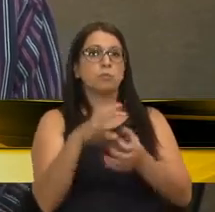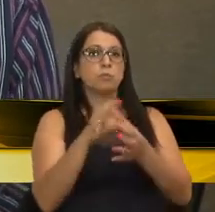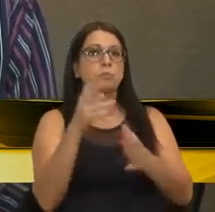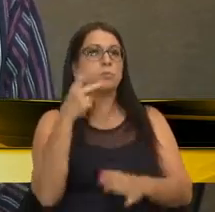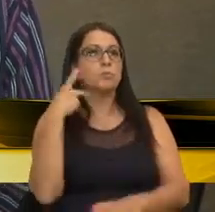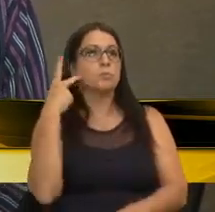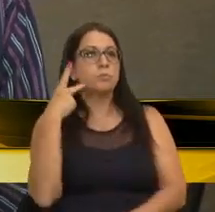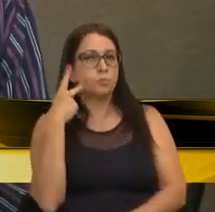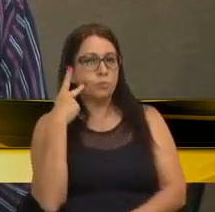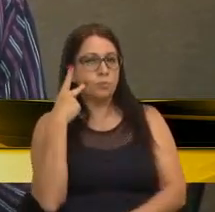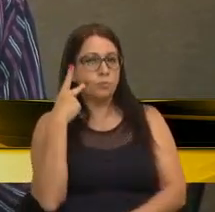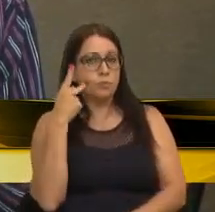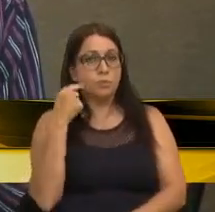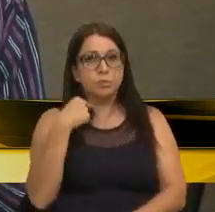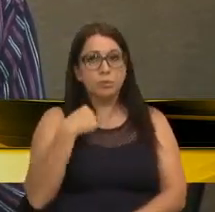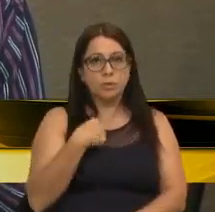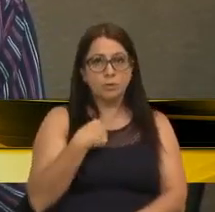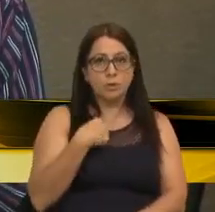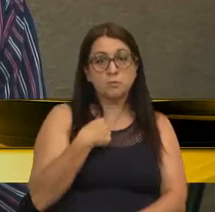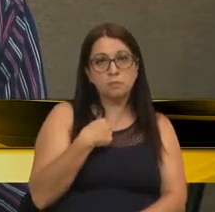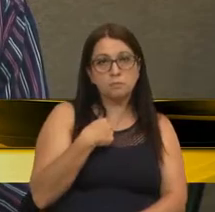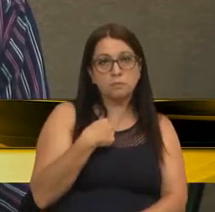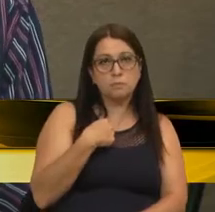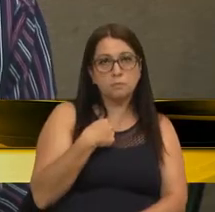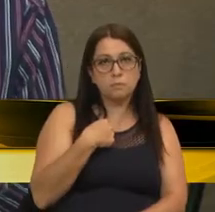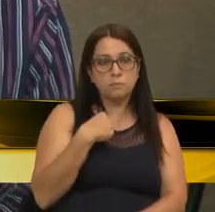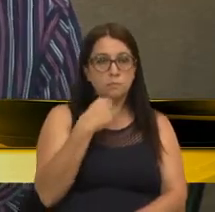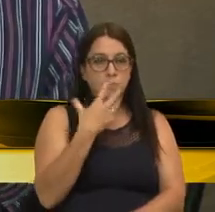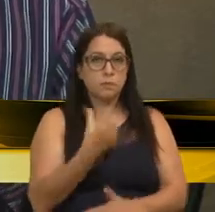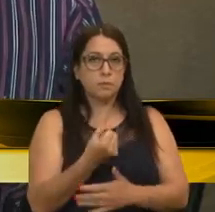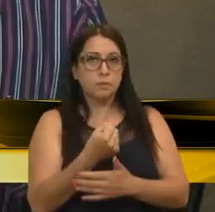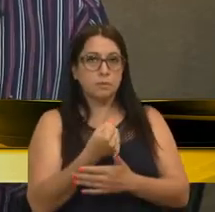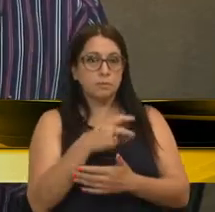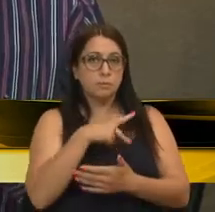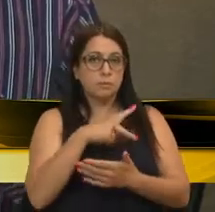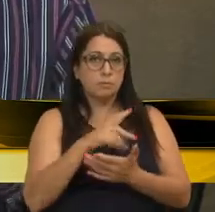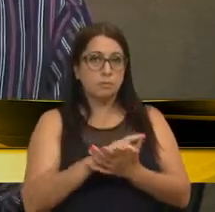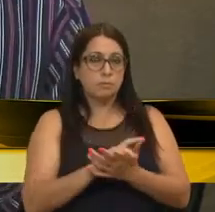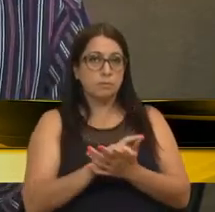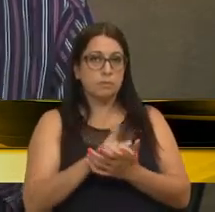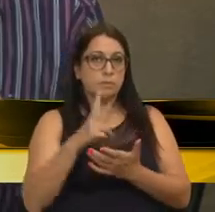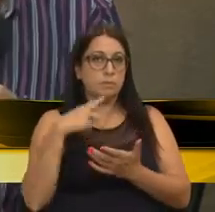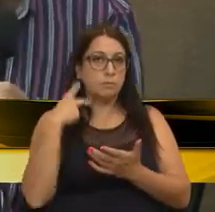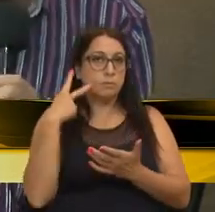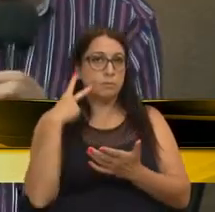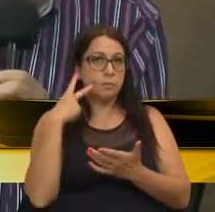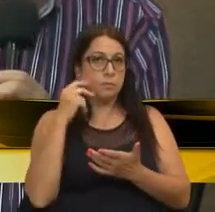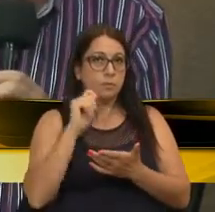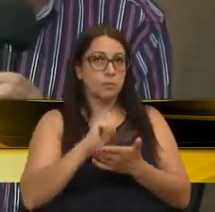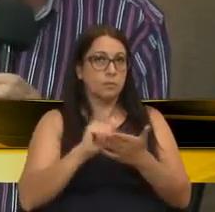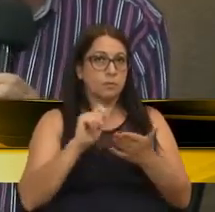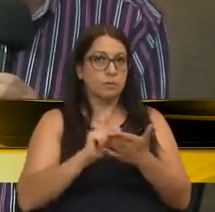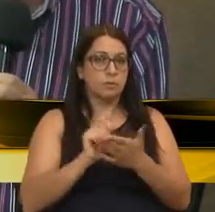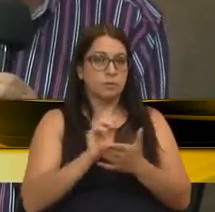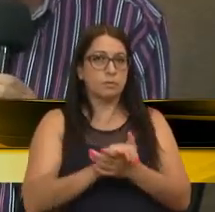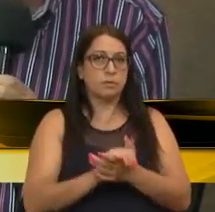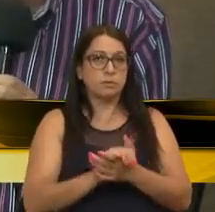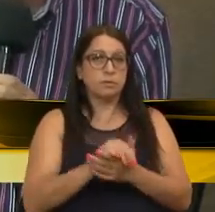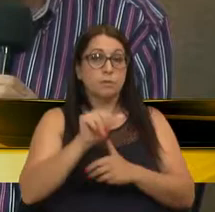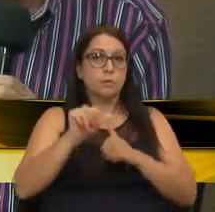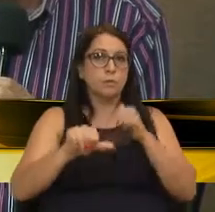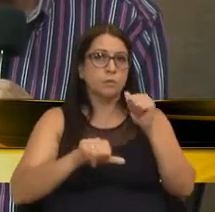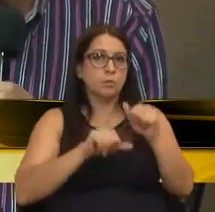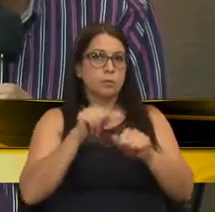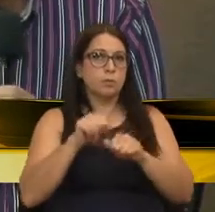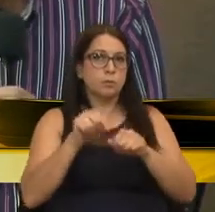política. Eu vou permitir, senhor presidente, de ler os vereadores que subscreveram, porque houve alteração